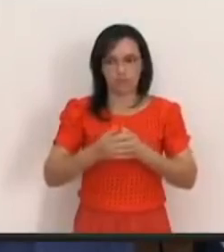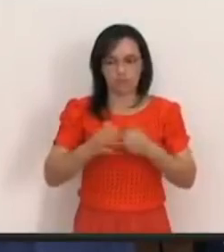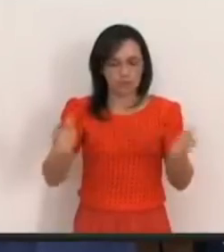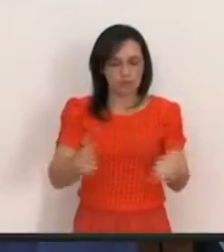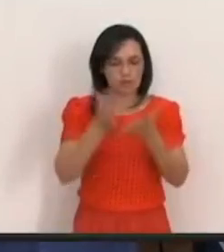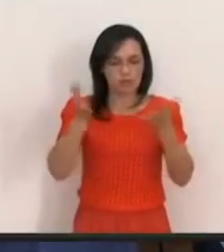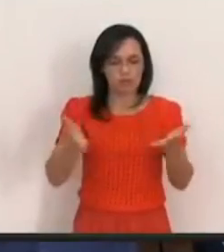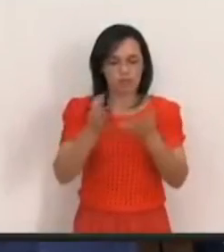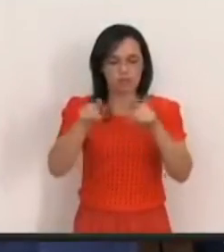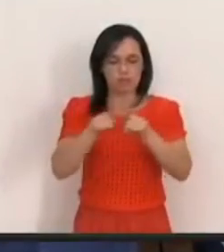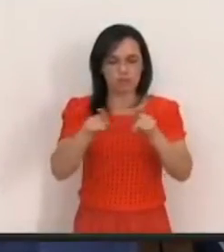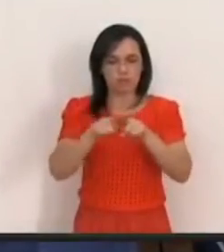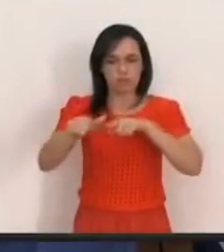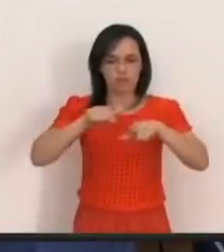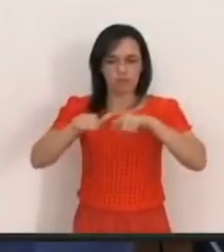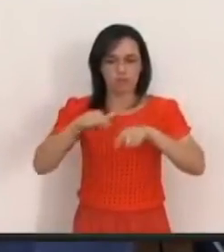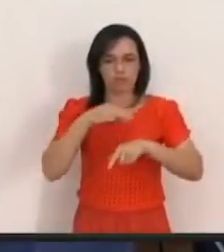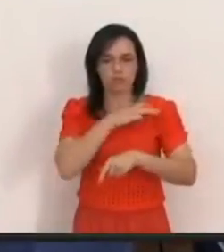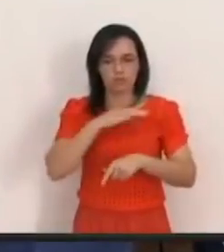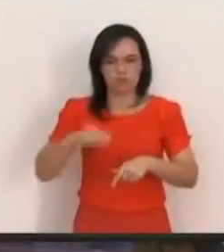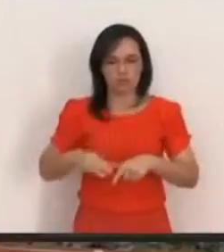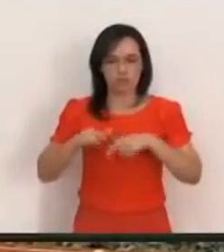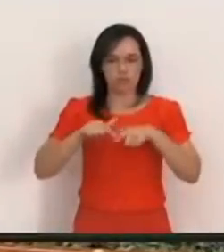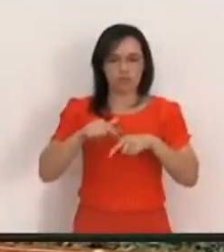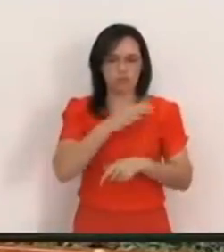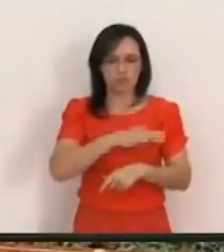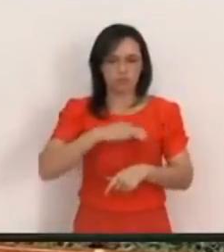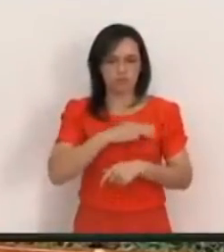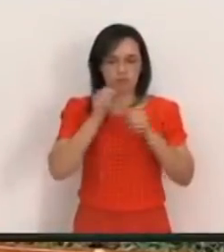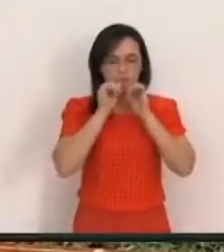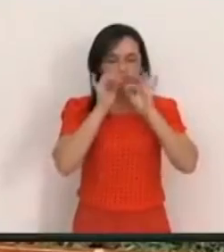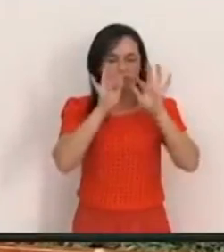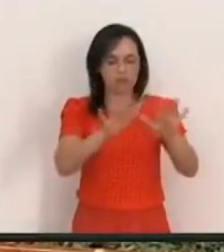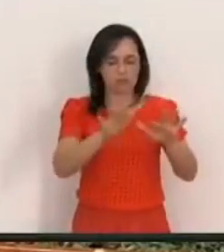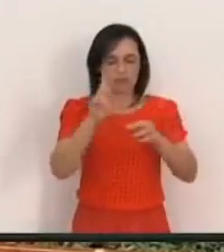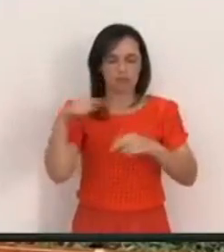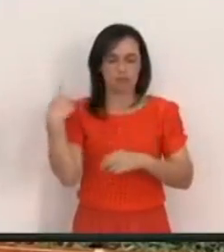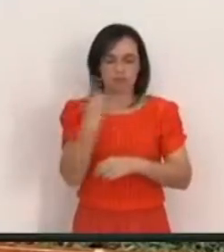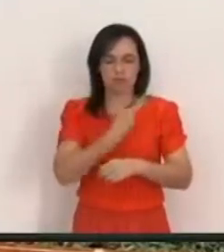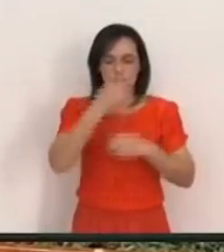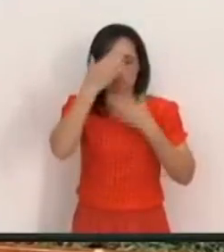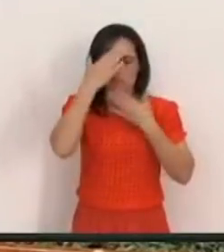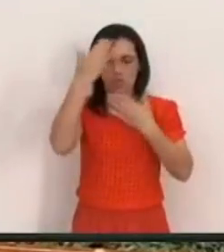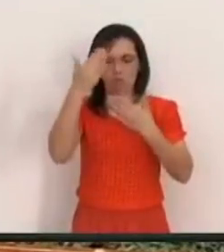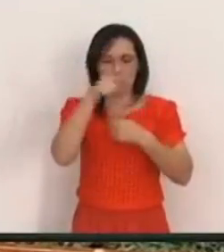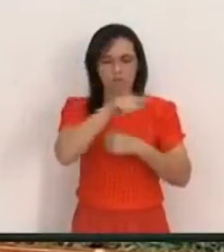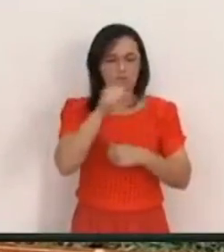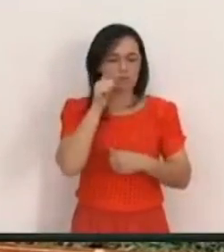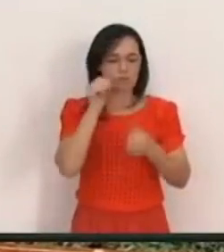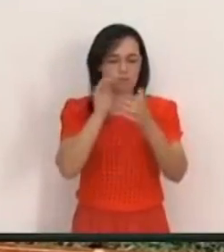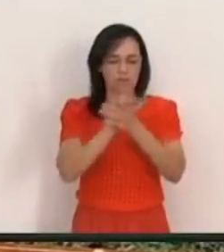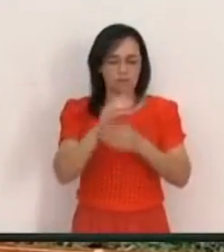para a prática Do ministério Como para a obra Missionária Abençoa o teu servo E nós te agradecemos Oramos por sua esposa